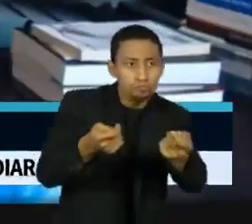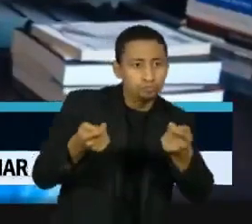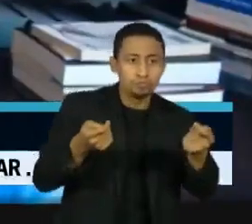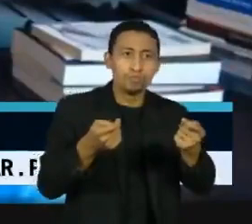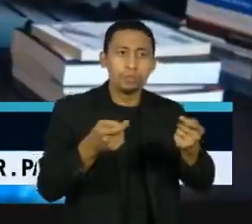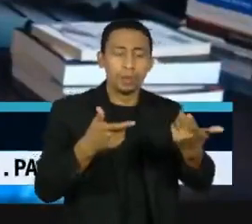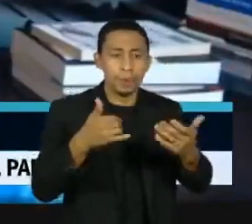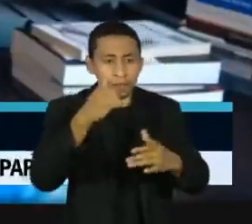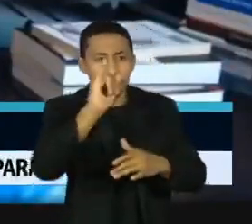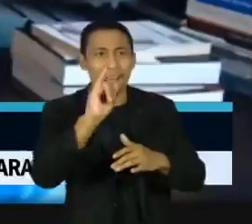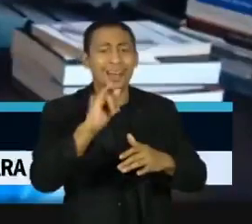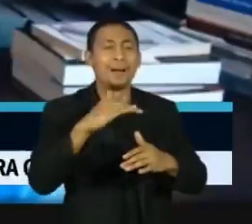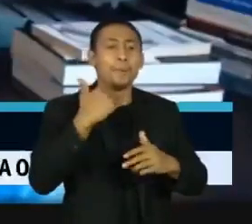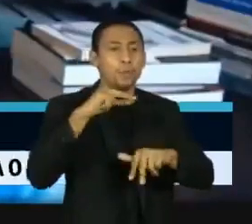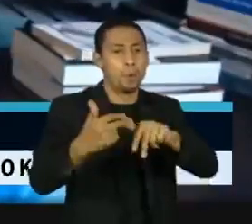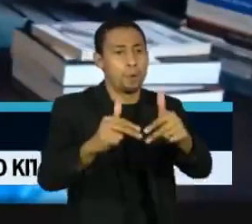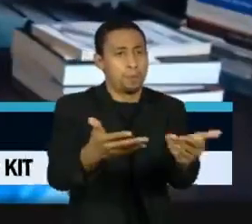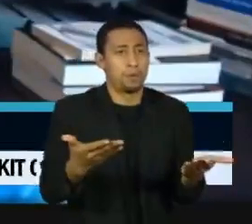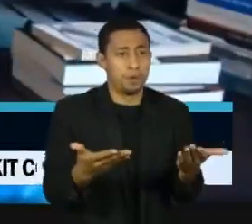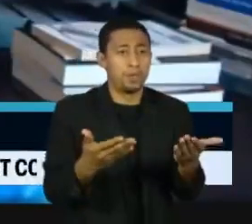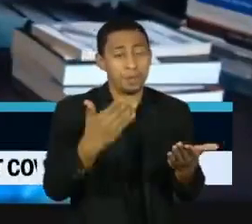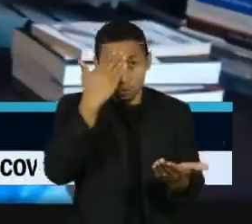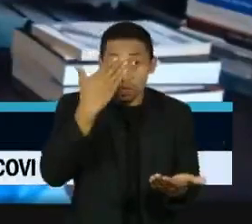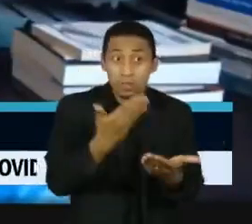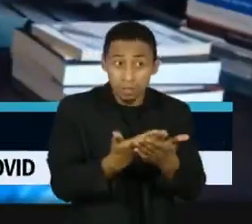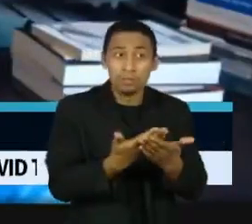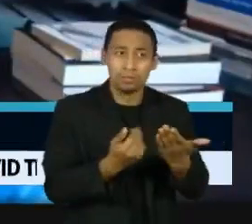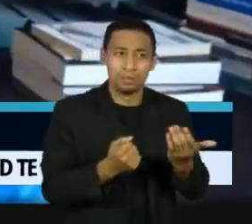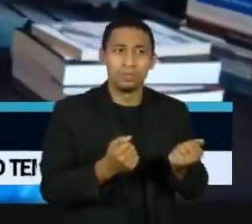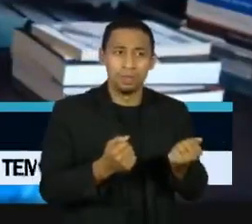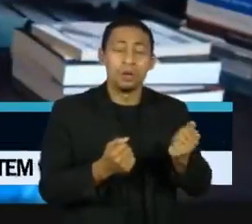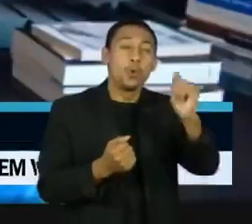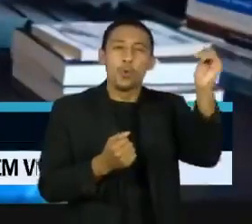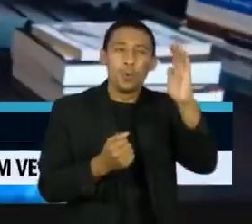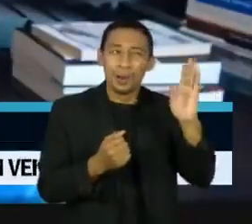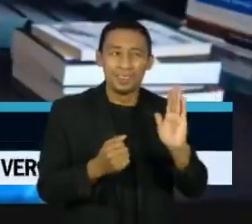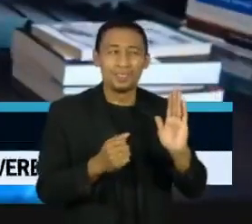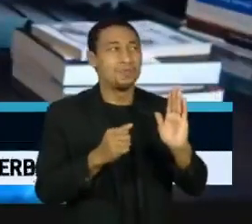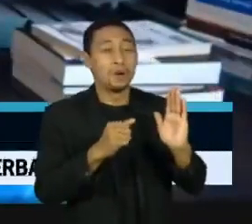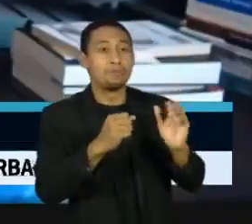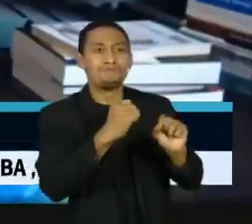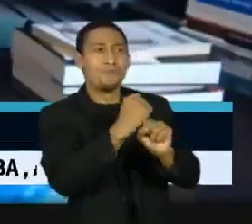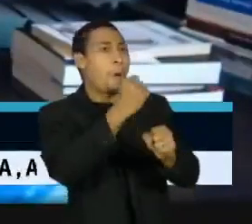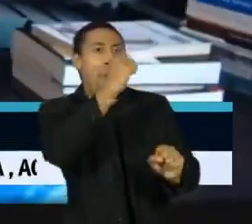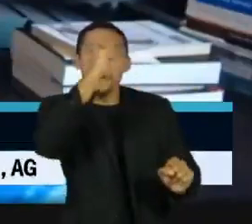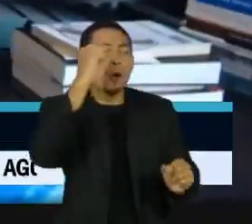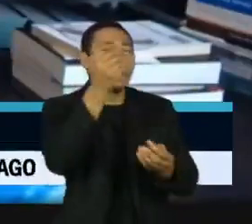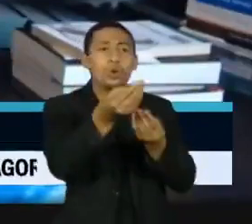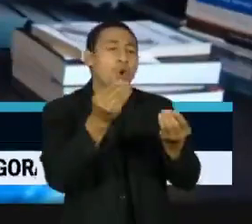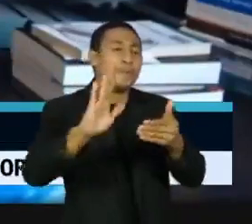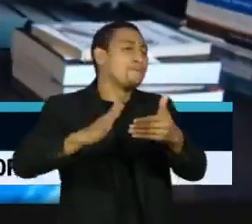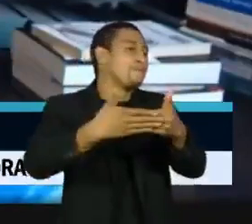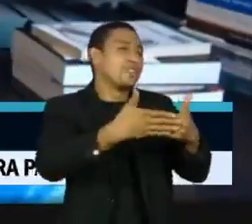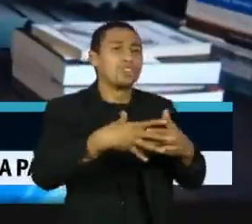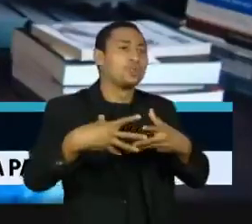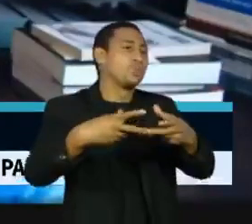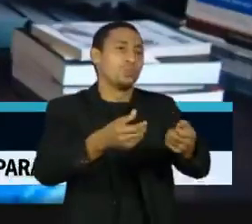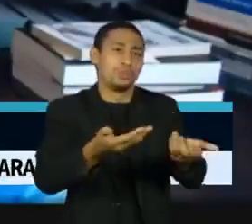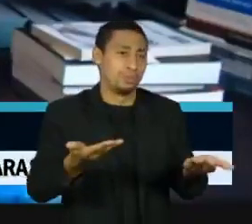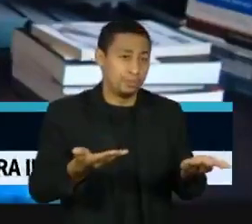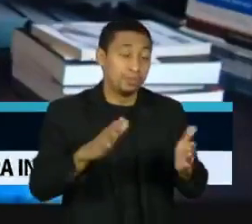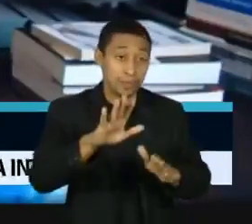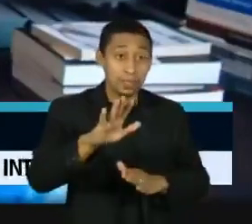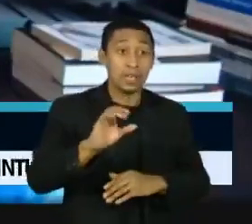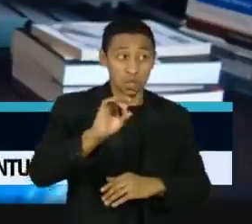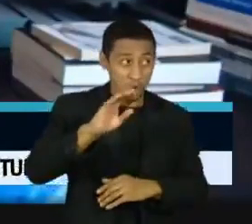Eu entendo que o país tão vasto como o Brasil, tem que olhar as condições regionais também. Daí que não são só o presidente, os prefeitos